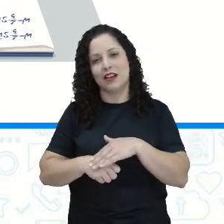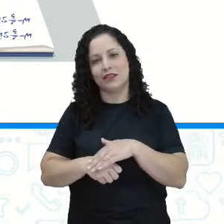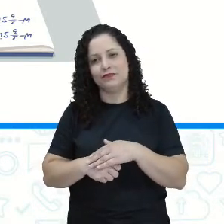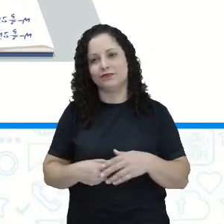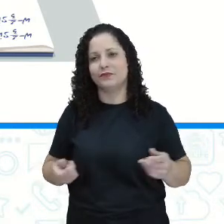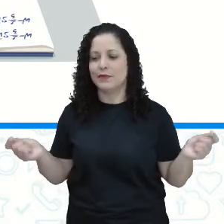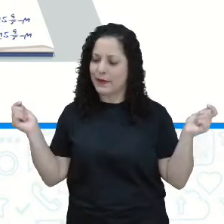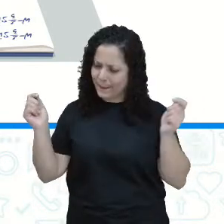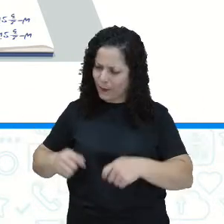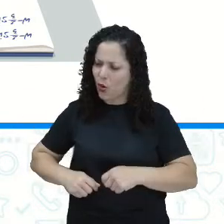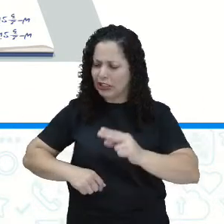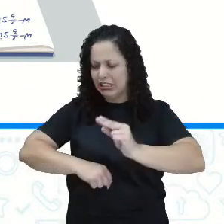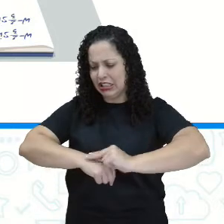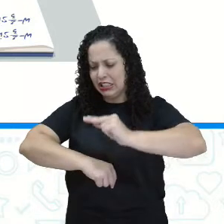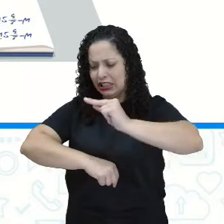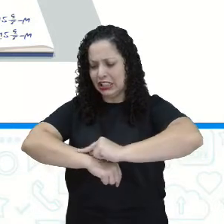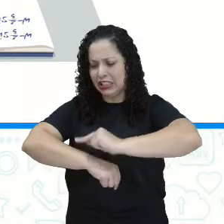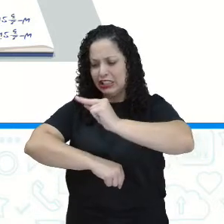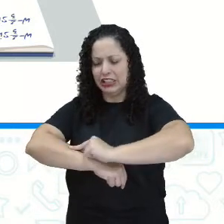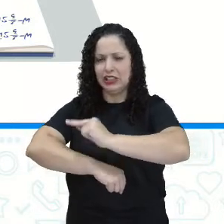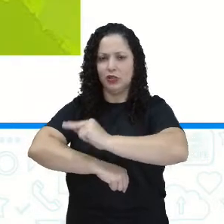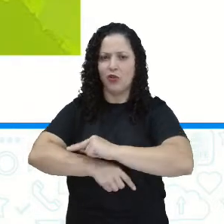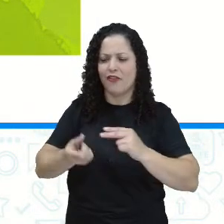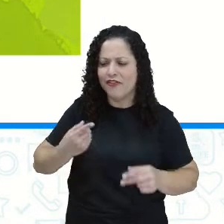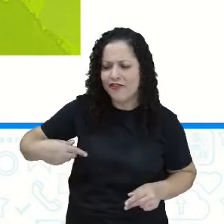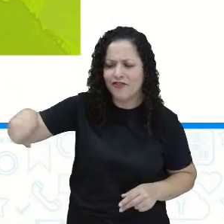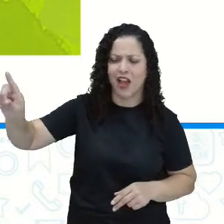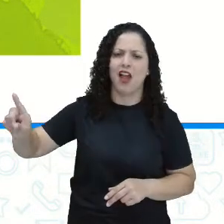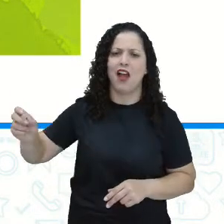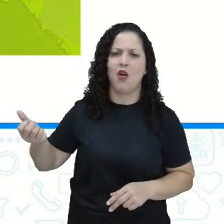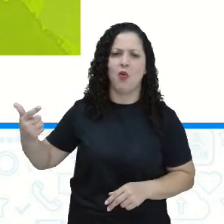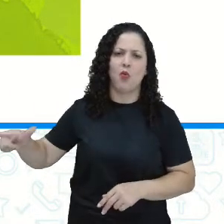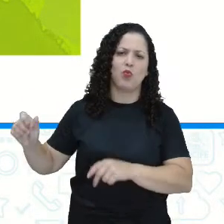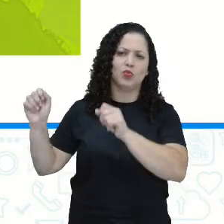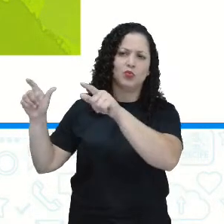meu Senhor Grilo, vá cantar noutro lugar.